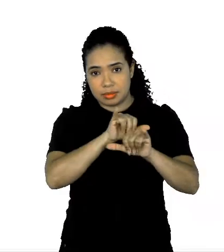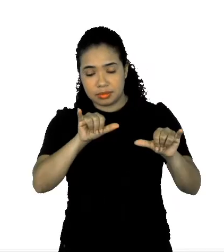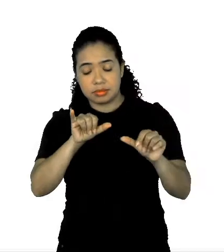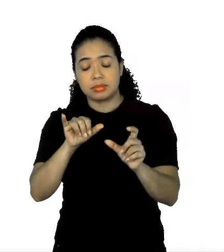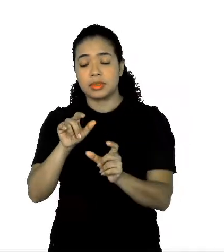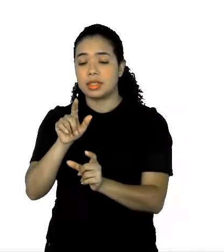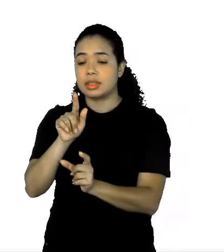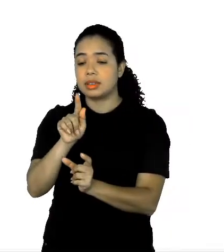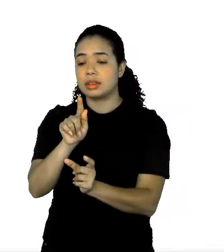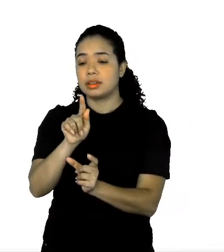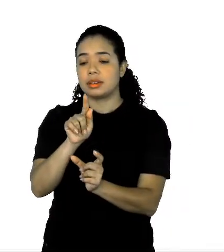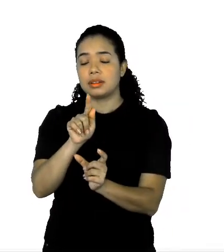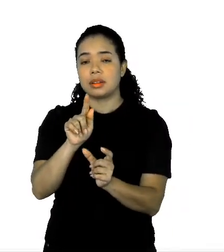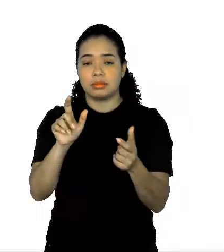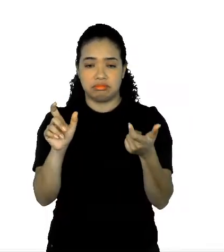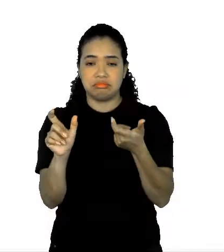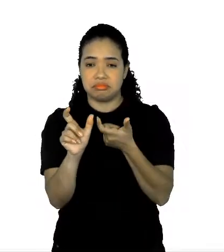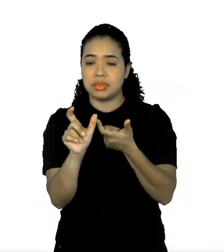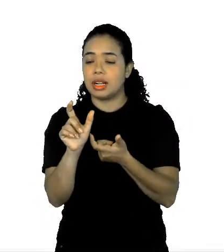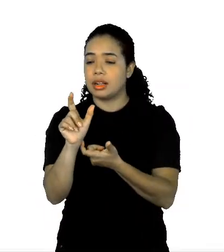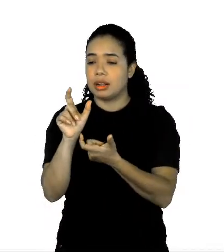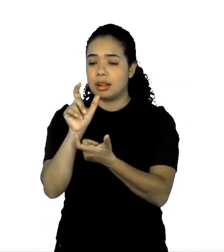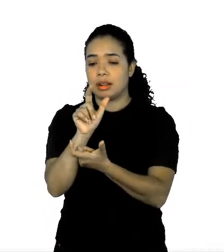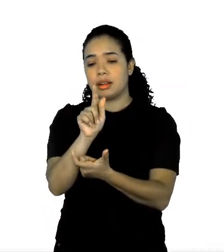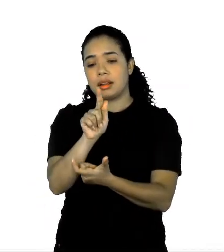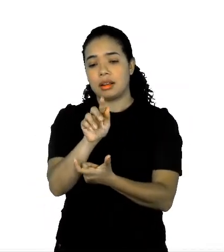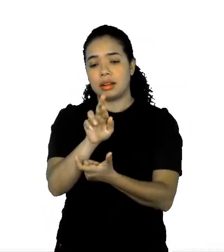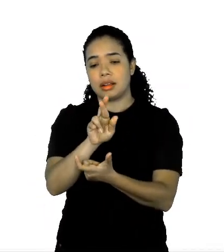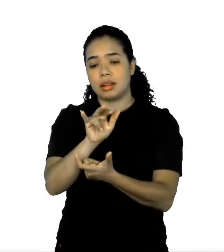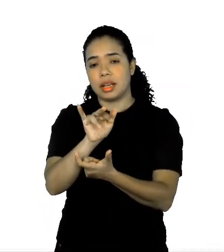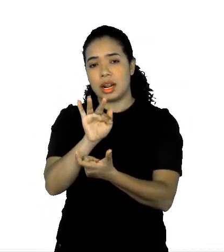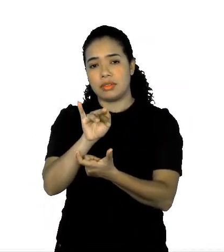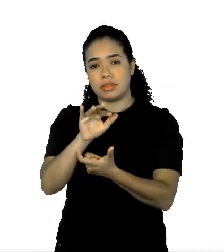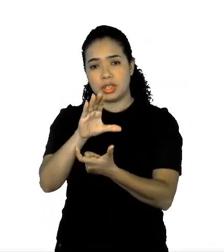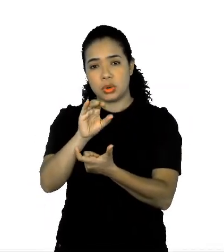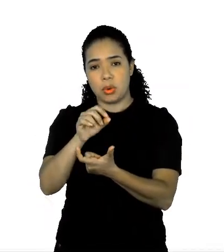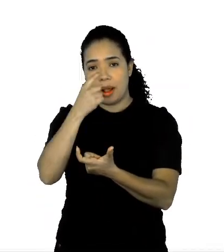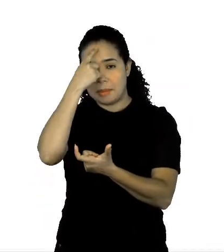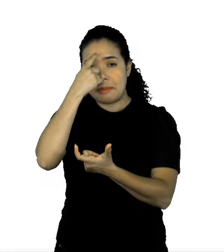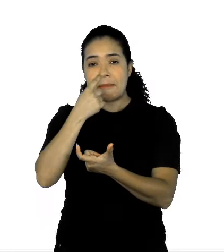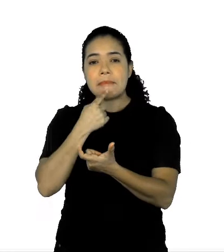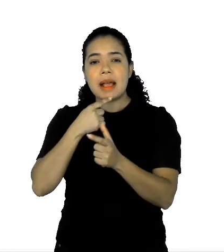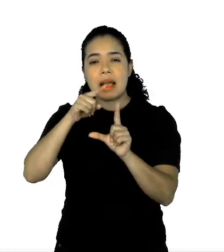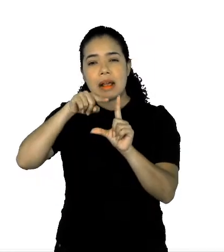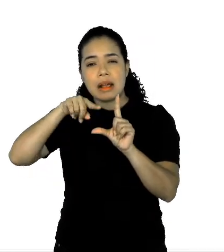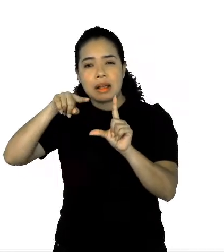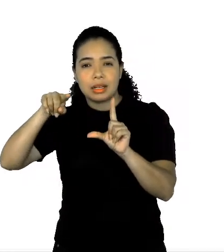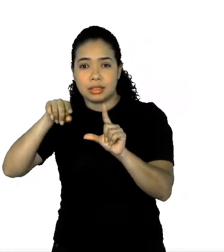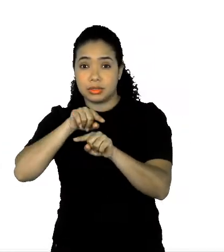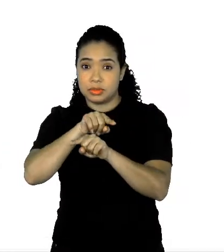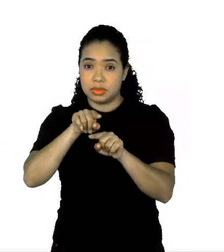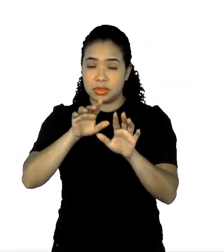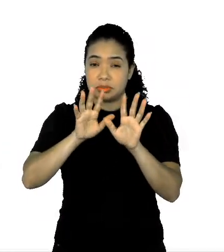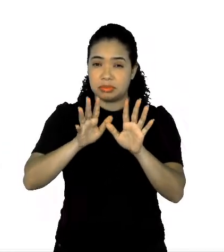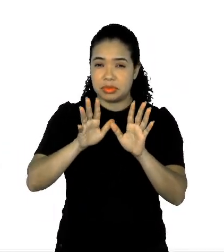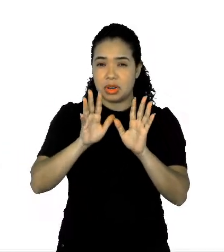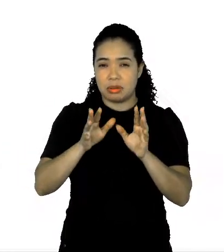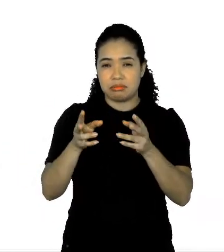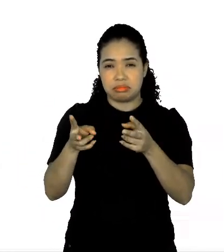a ilustração, né, as imagens. Dessa forma, nós podemos dizer